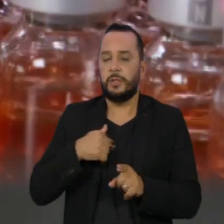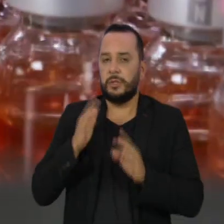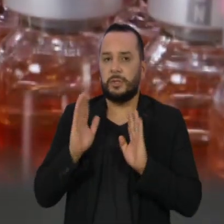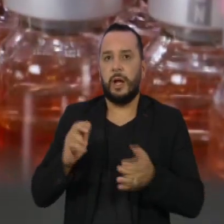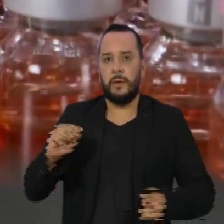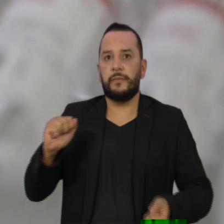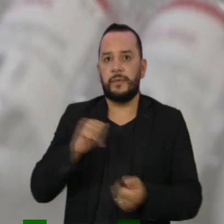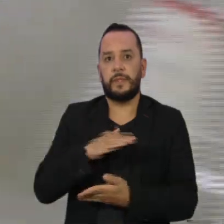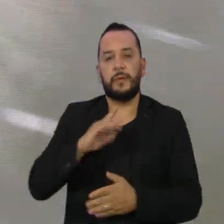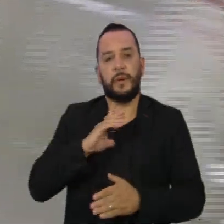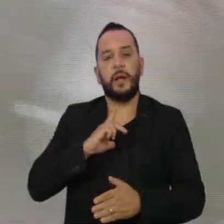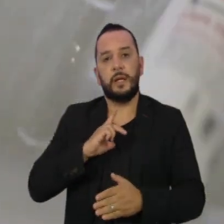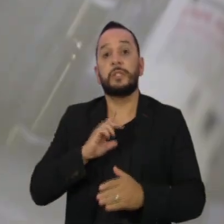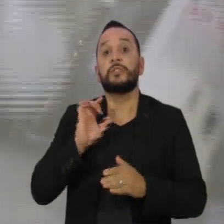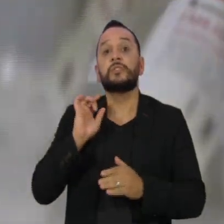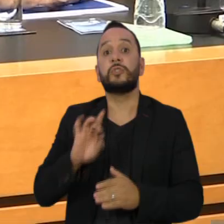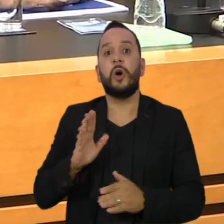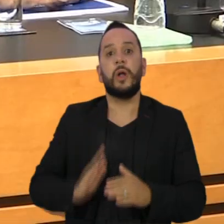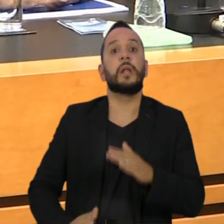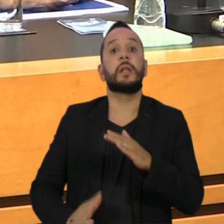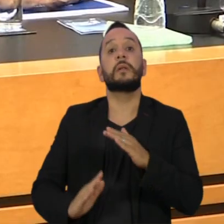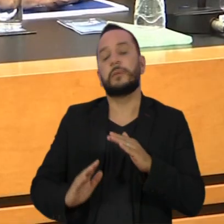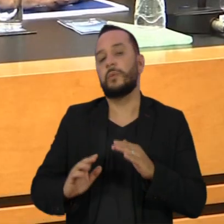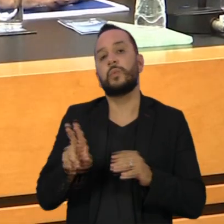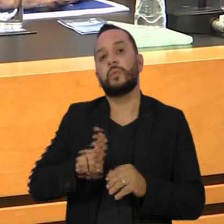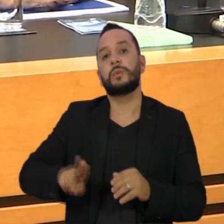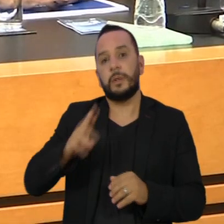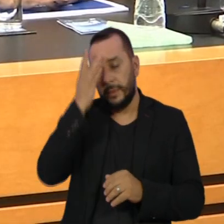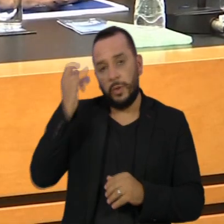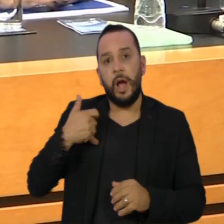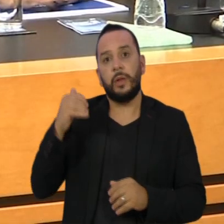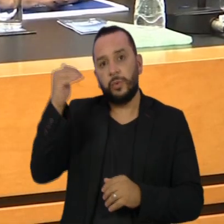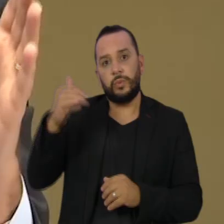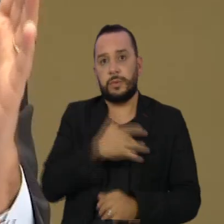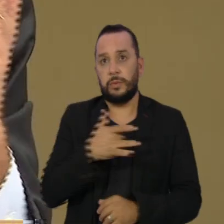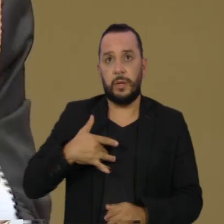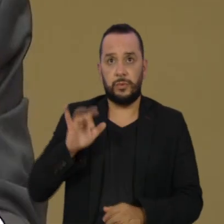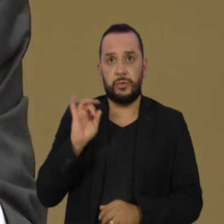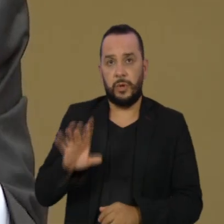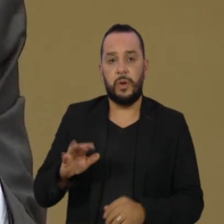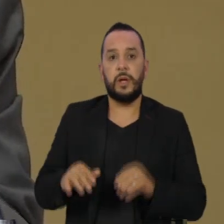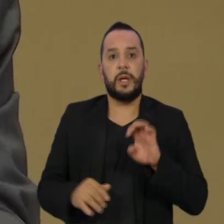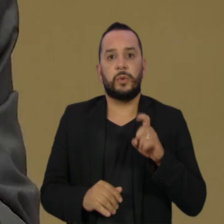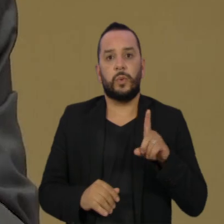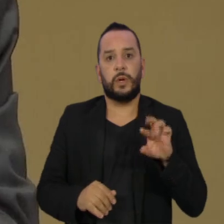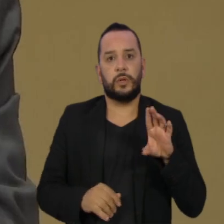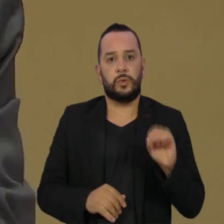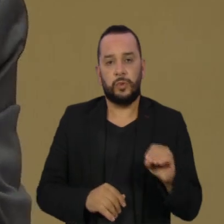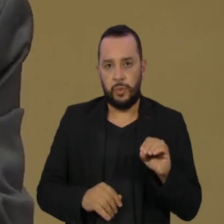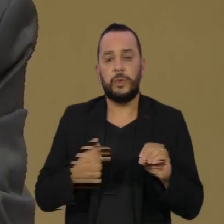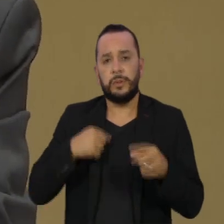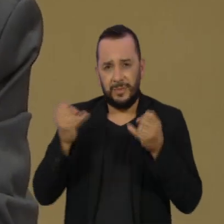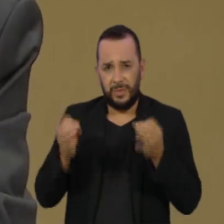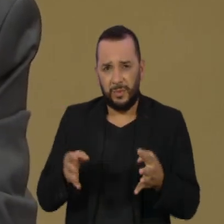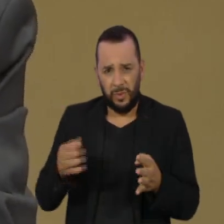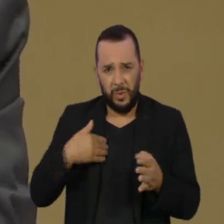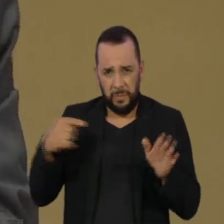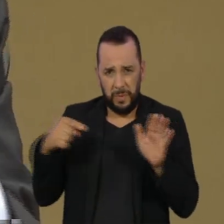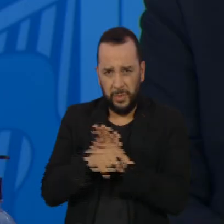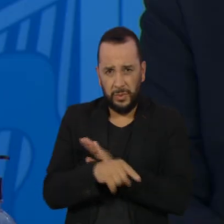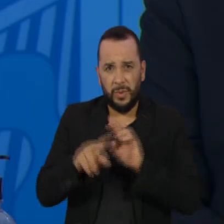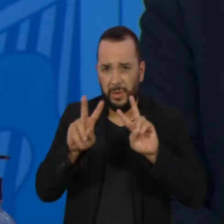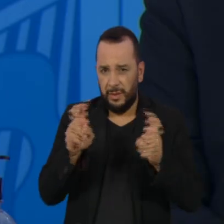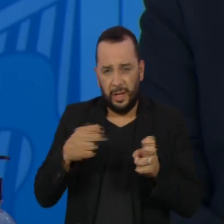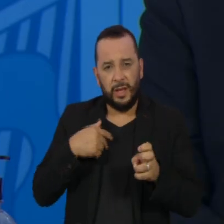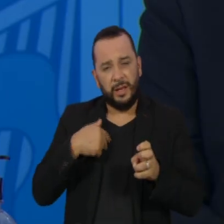Sputnik a adultos saudáveis. Prefeito do Rio de Janeiro, Eduardo Paes, diz que não foi consultado sobre a realização de Copa América.